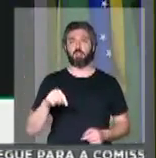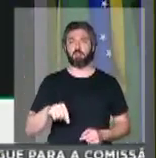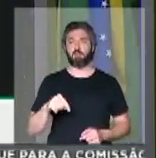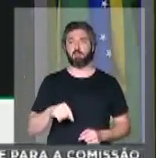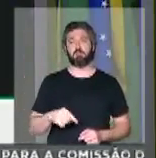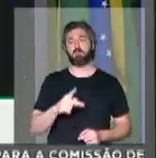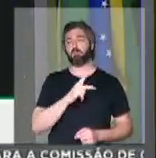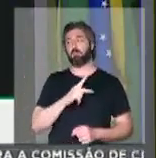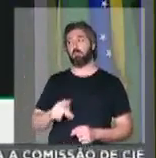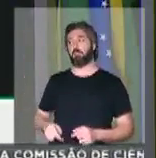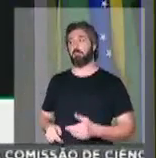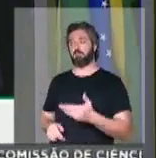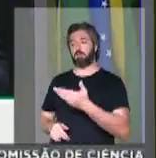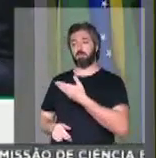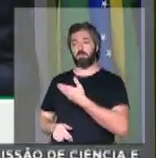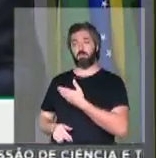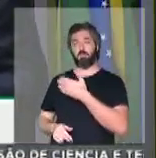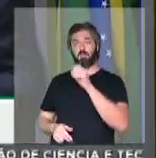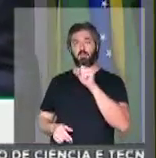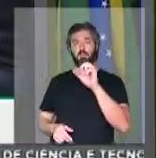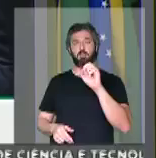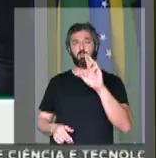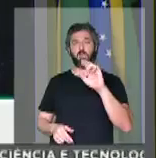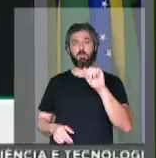cara presidente e minha amiga Soraya,